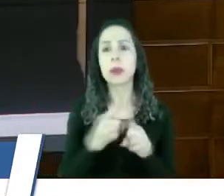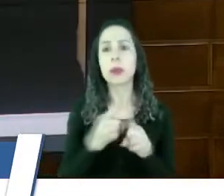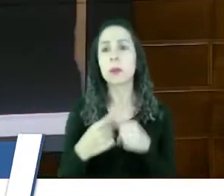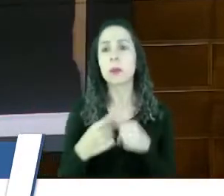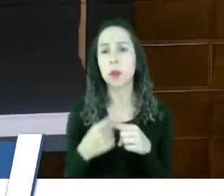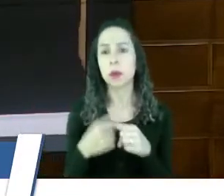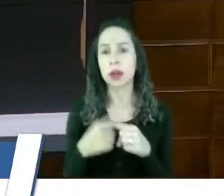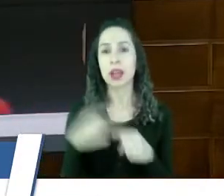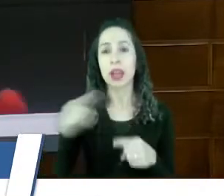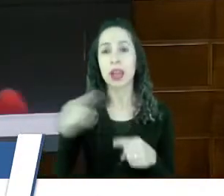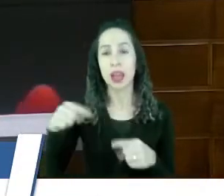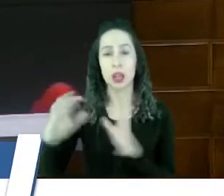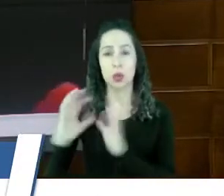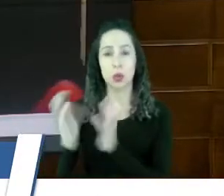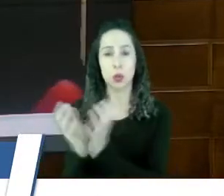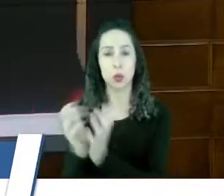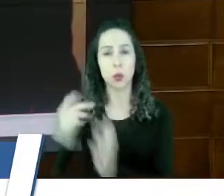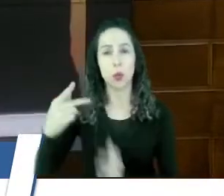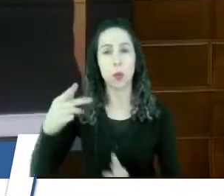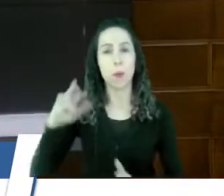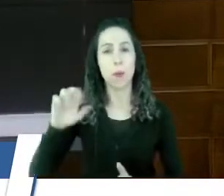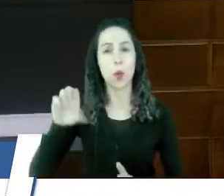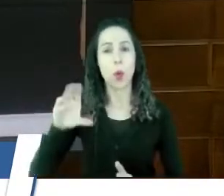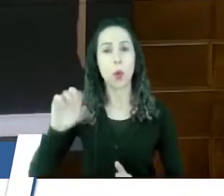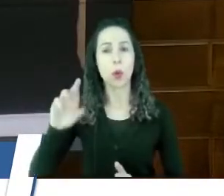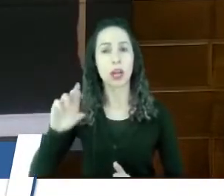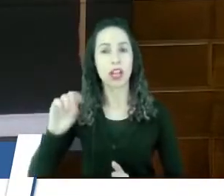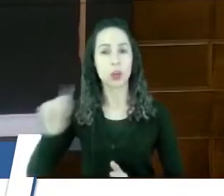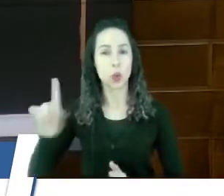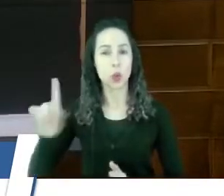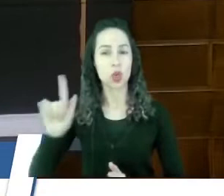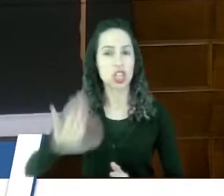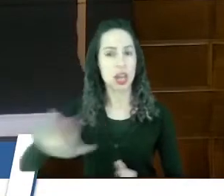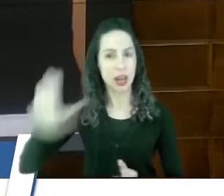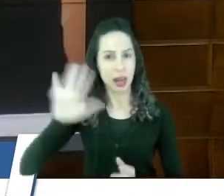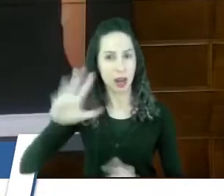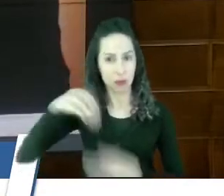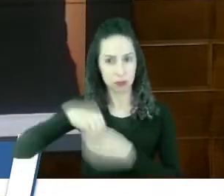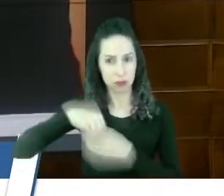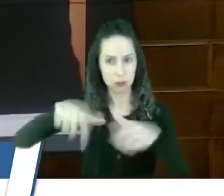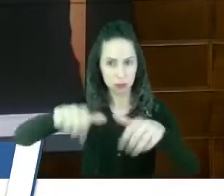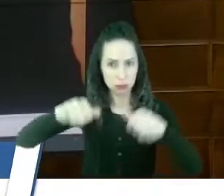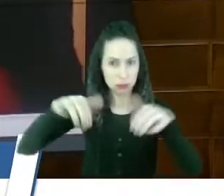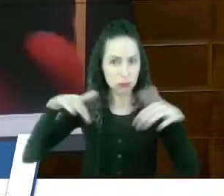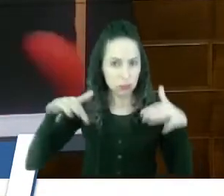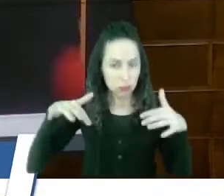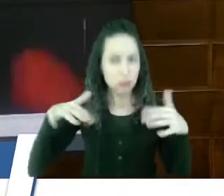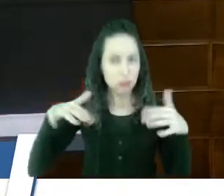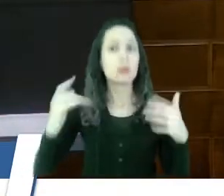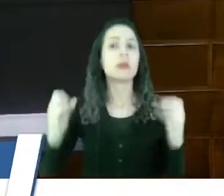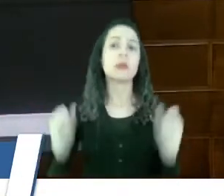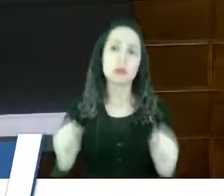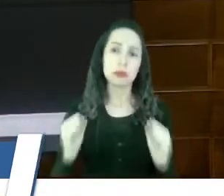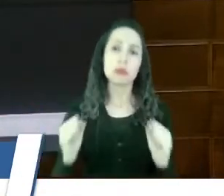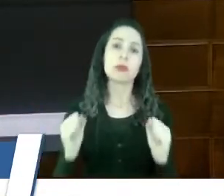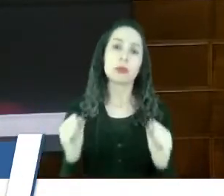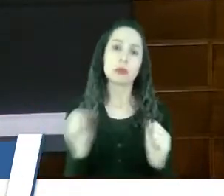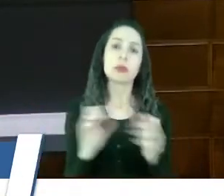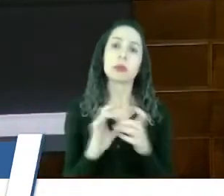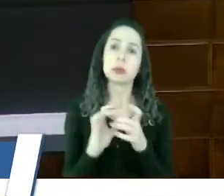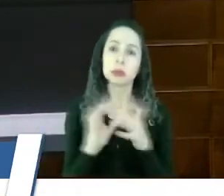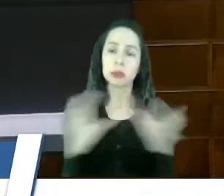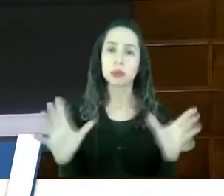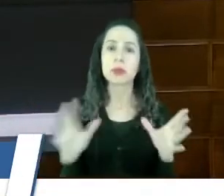procuradores, subprocuradores gerais nessa sessão, permitiria, de fato, que a cópia dos